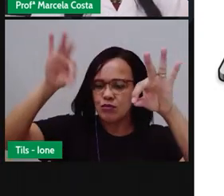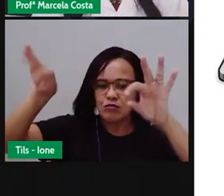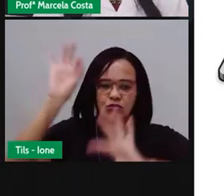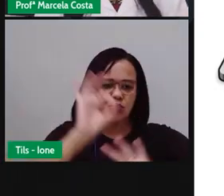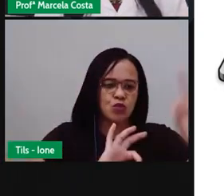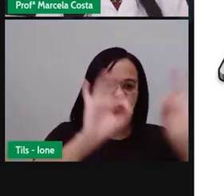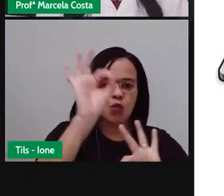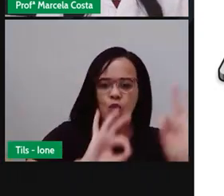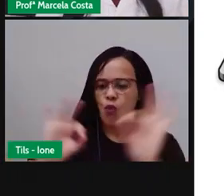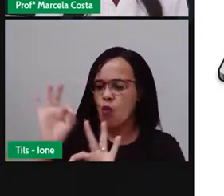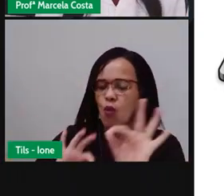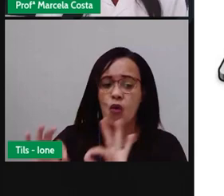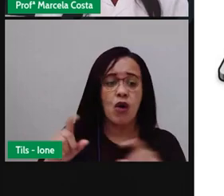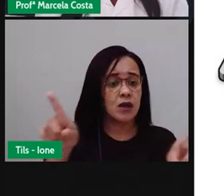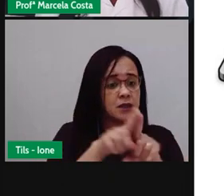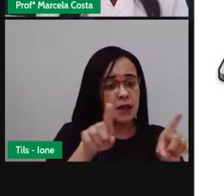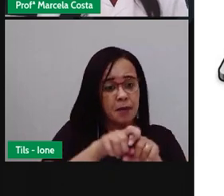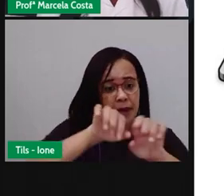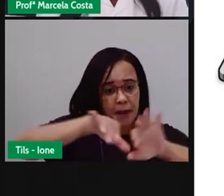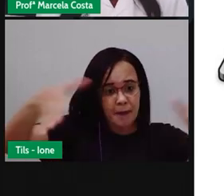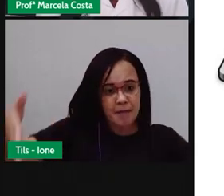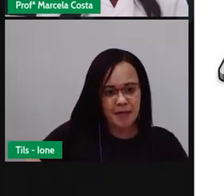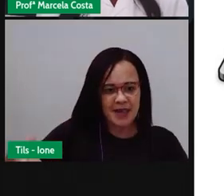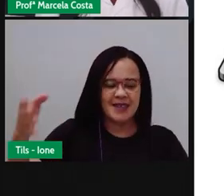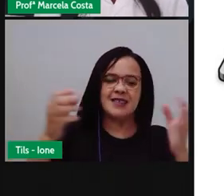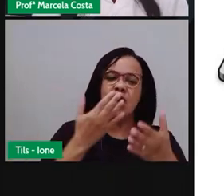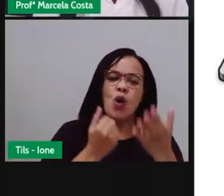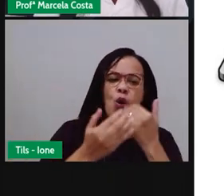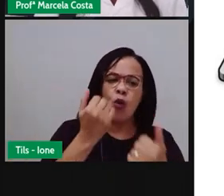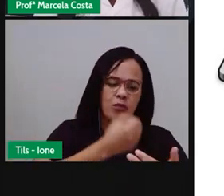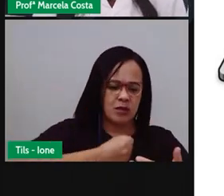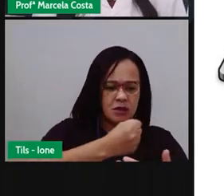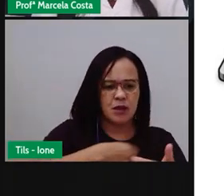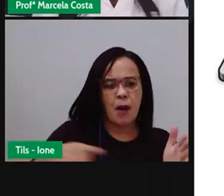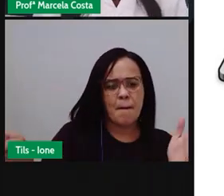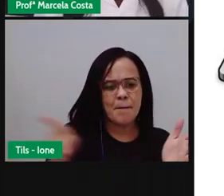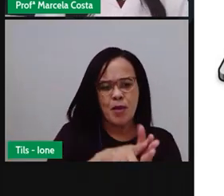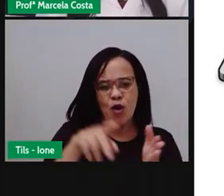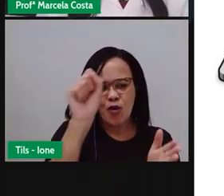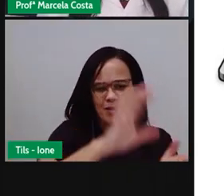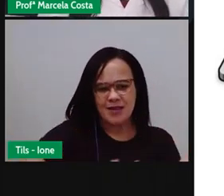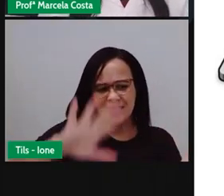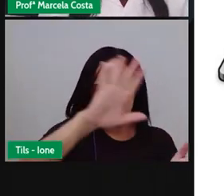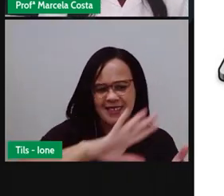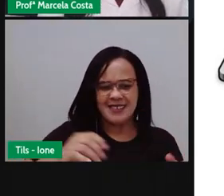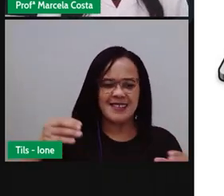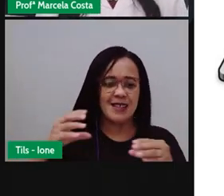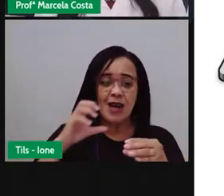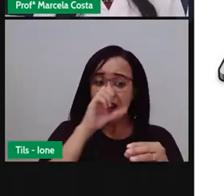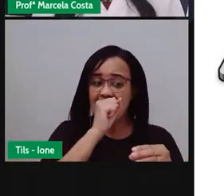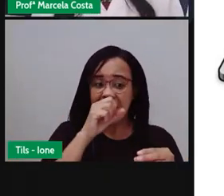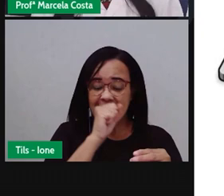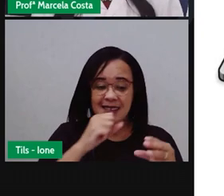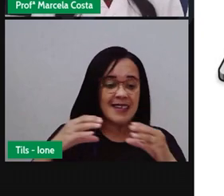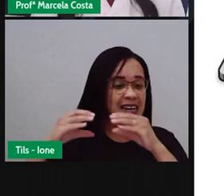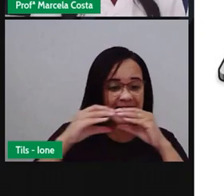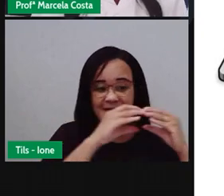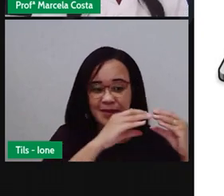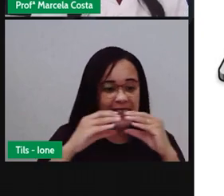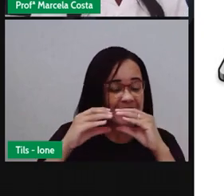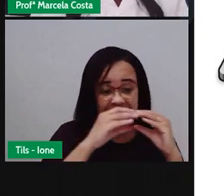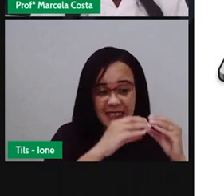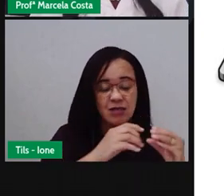à mesa comidas típicas, como laranja, milho, canjica,